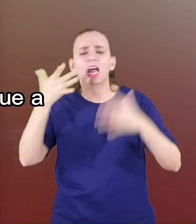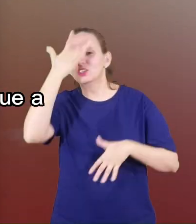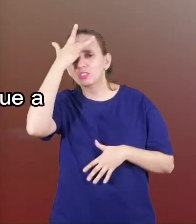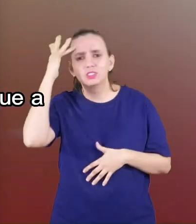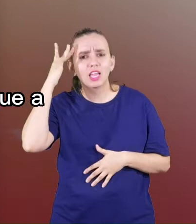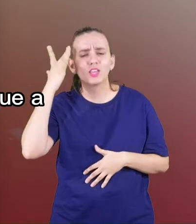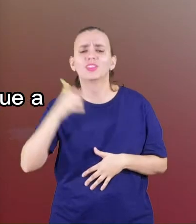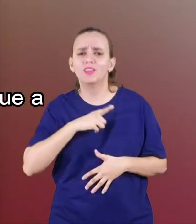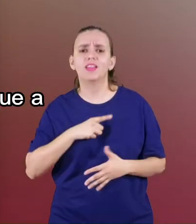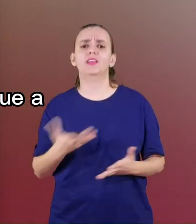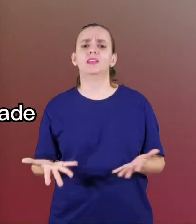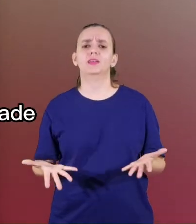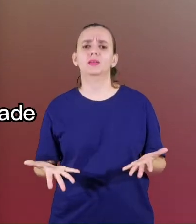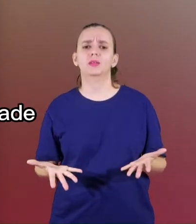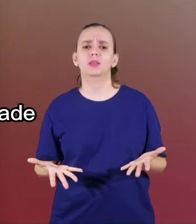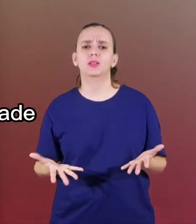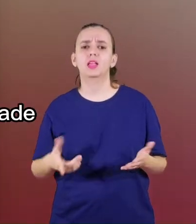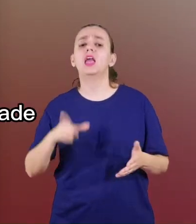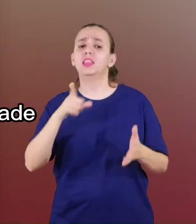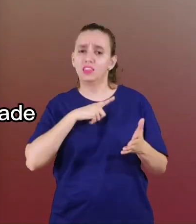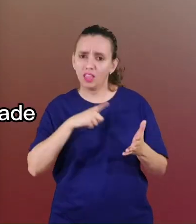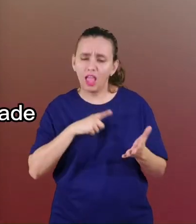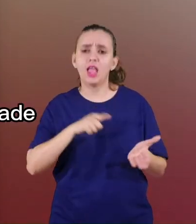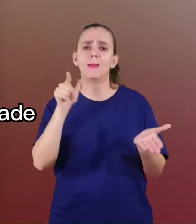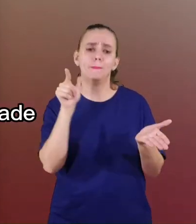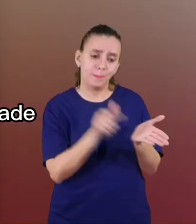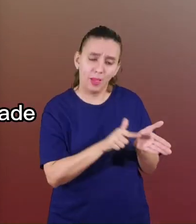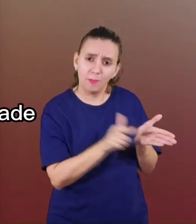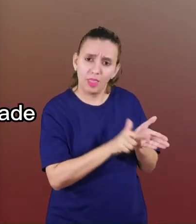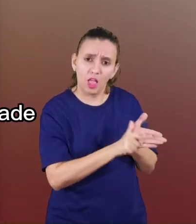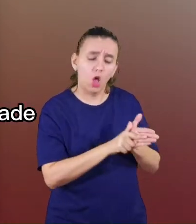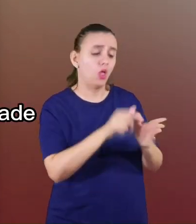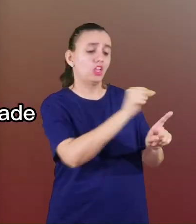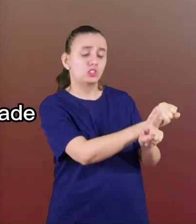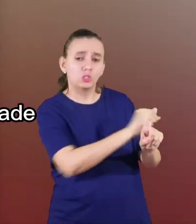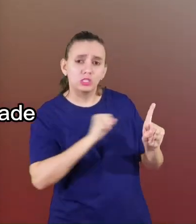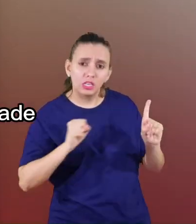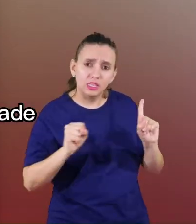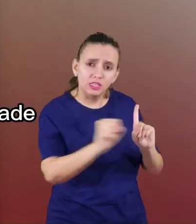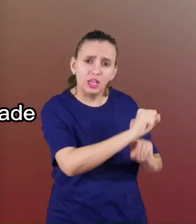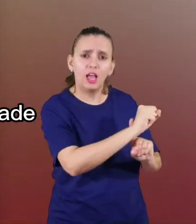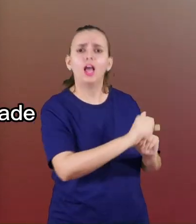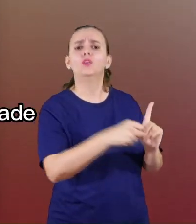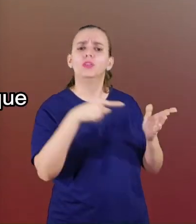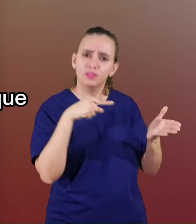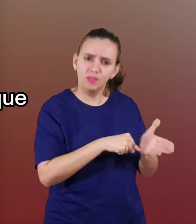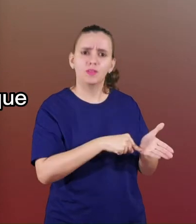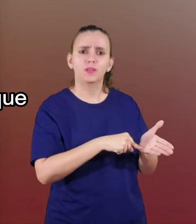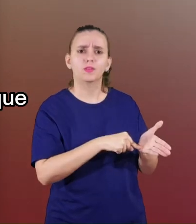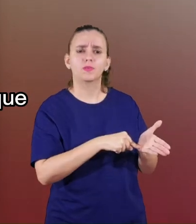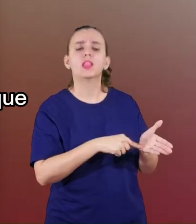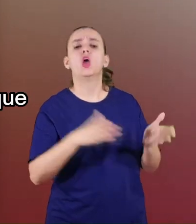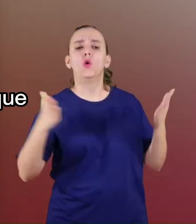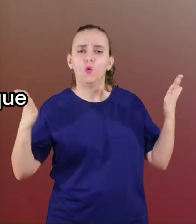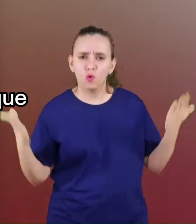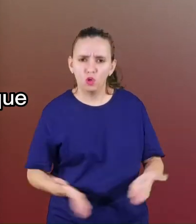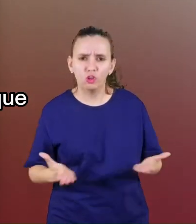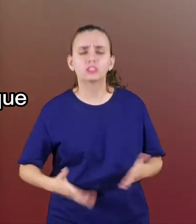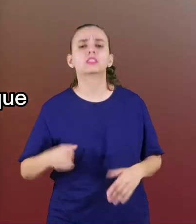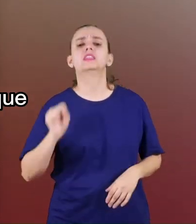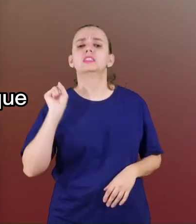a gente tem o nosso papel na sociedade sim, hoje